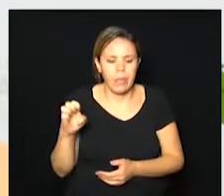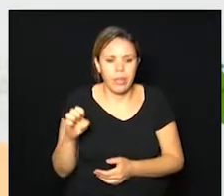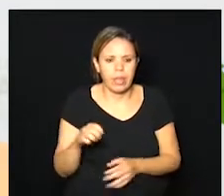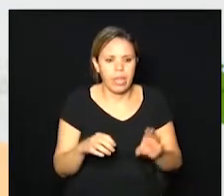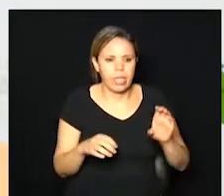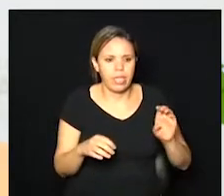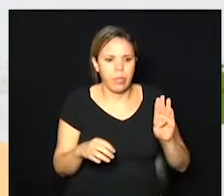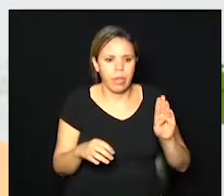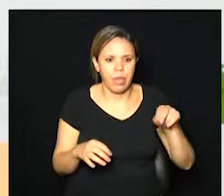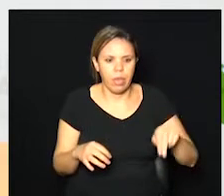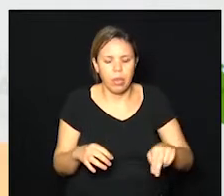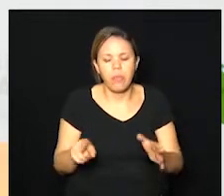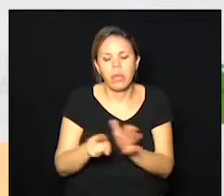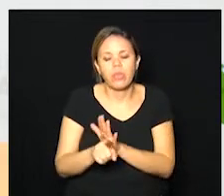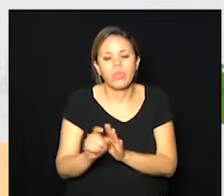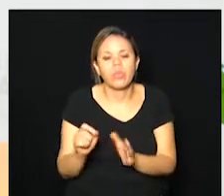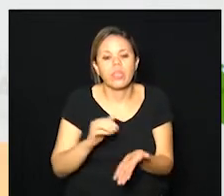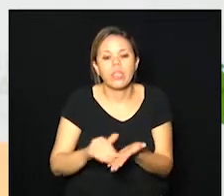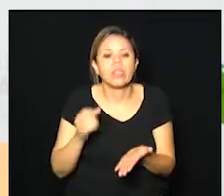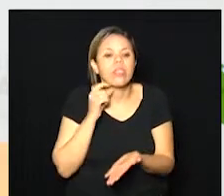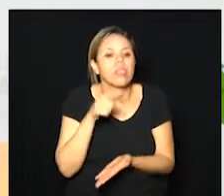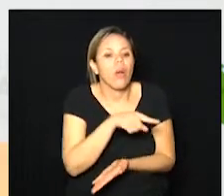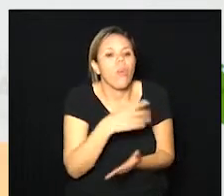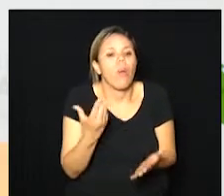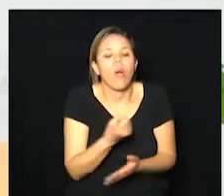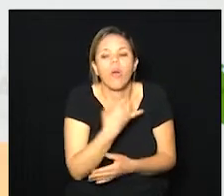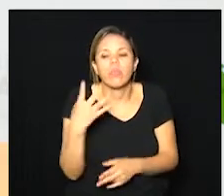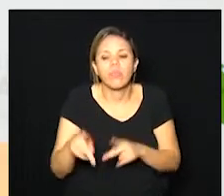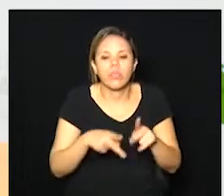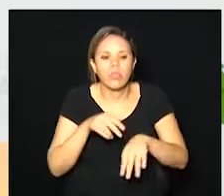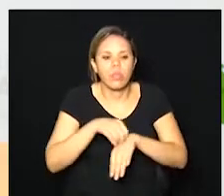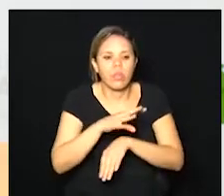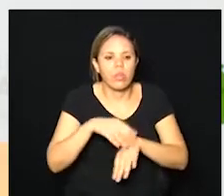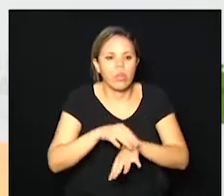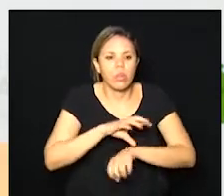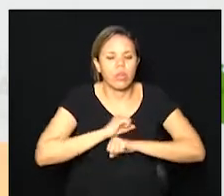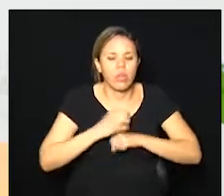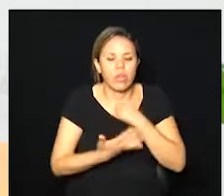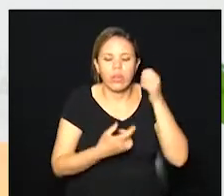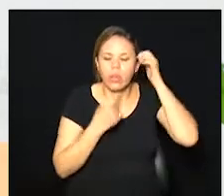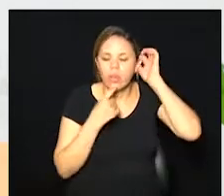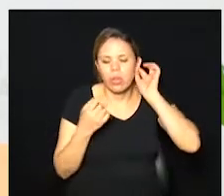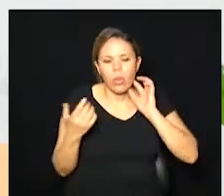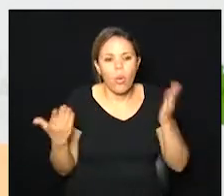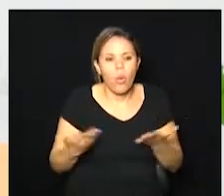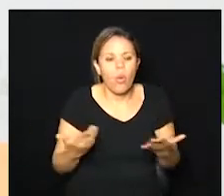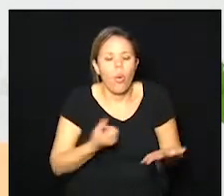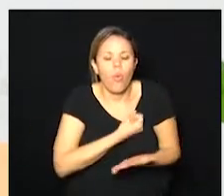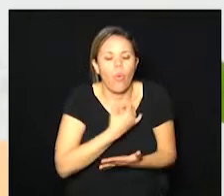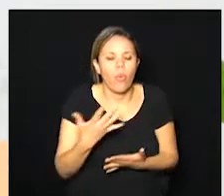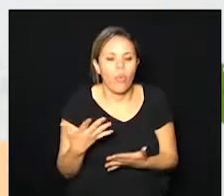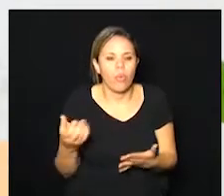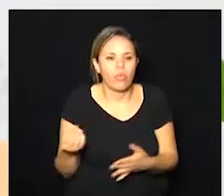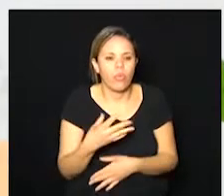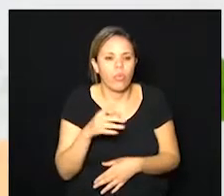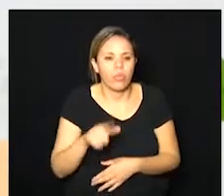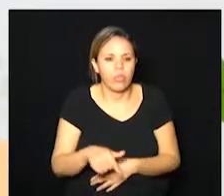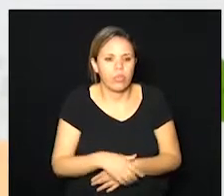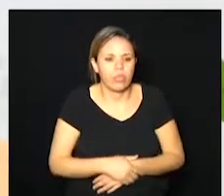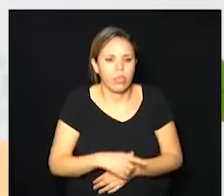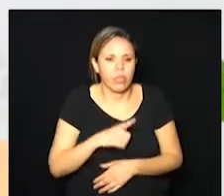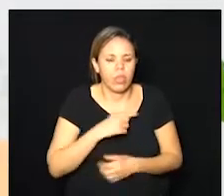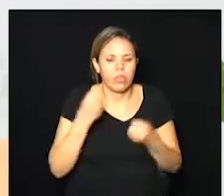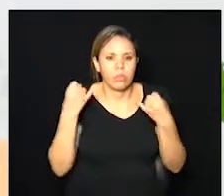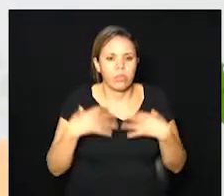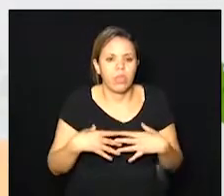pergunta o seguinte se o secretário Carmino sabe informar qual a taxa de transmissão da Covid-19 em Campinas hoje ou o número mais recente disso ele até